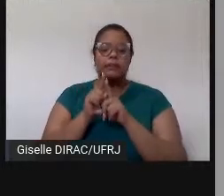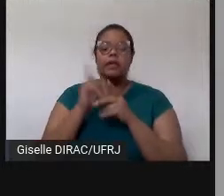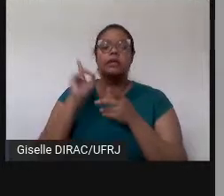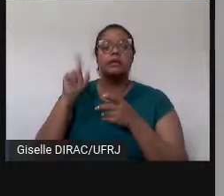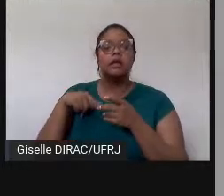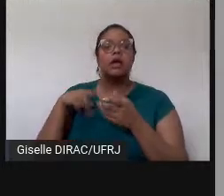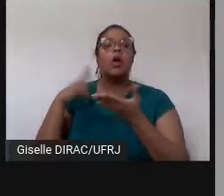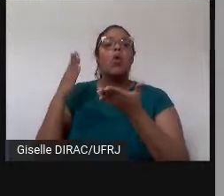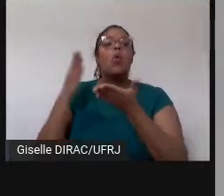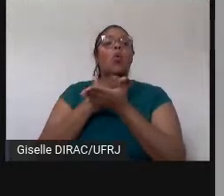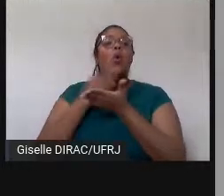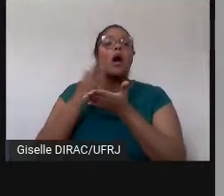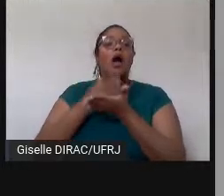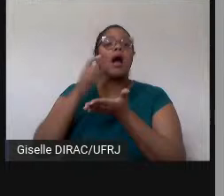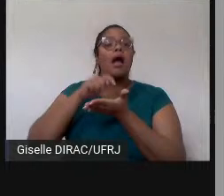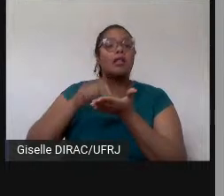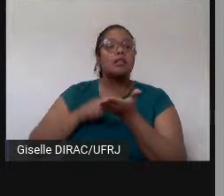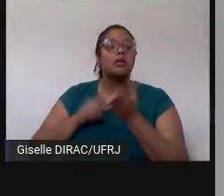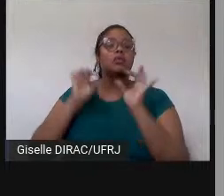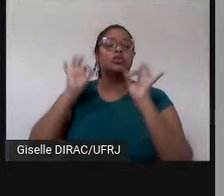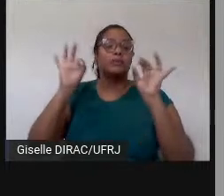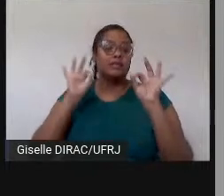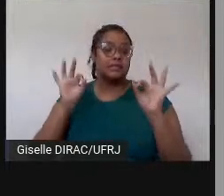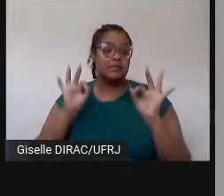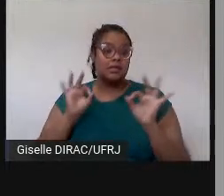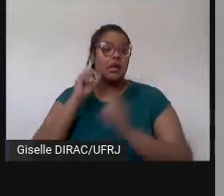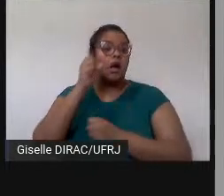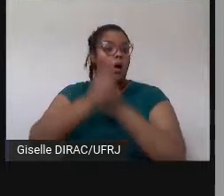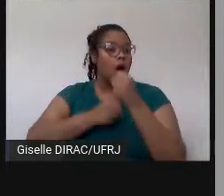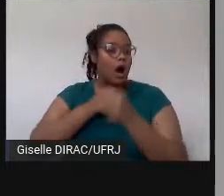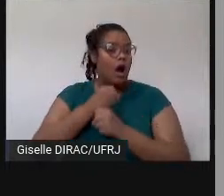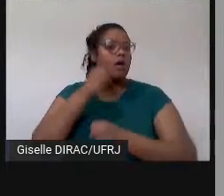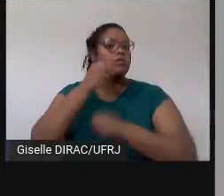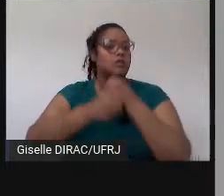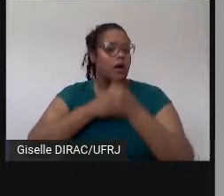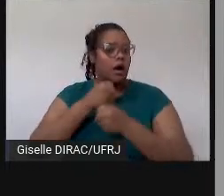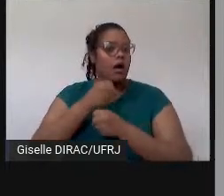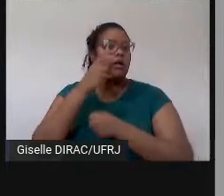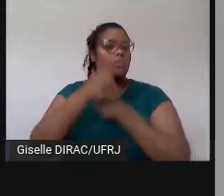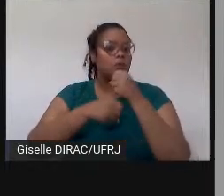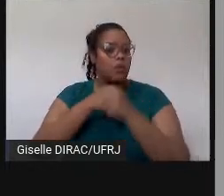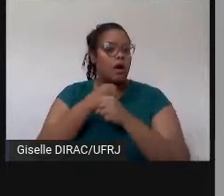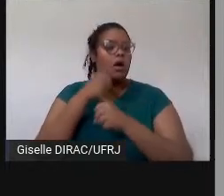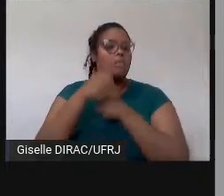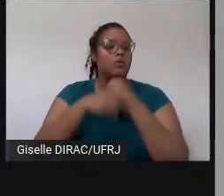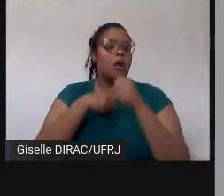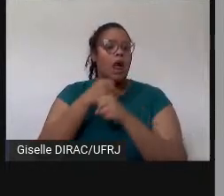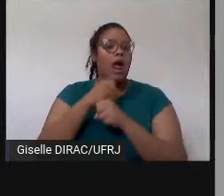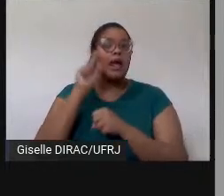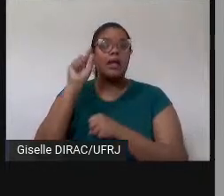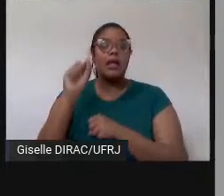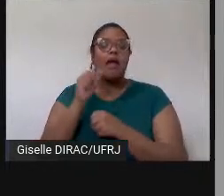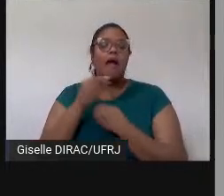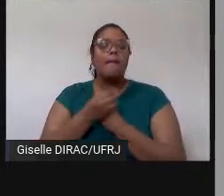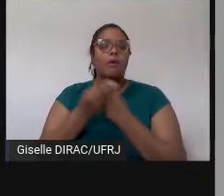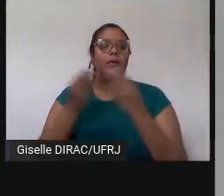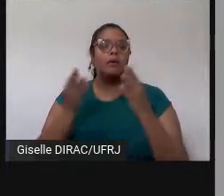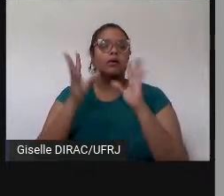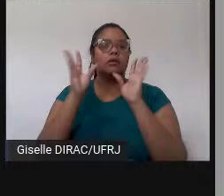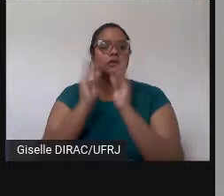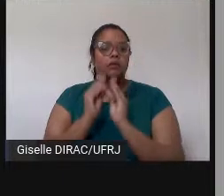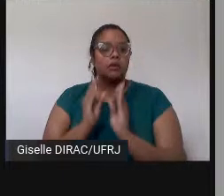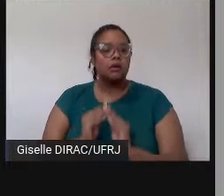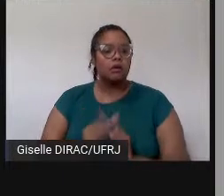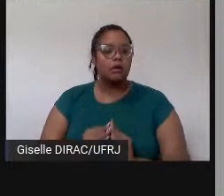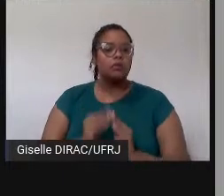anual, que geralmente é referente à publicação dos resumos do CEPLA, né,